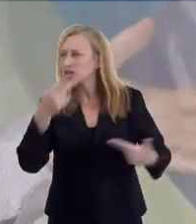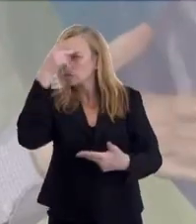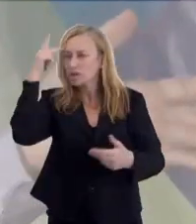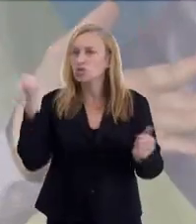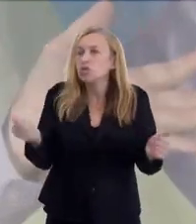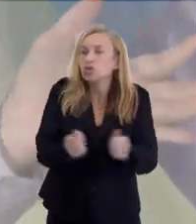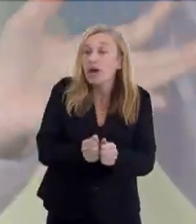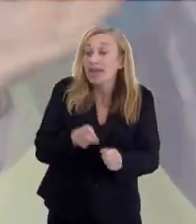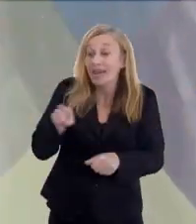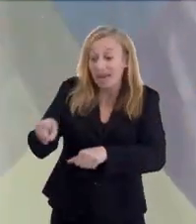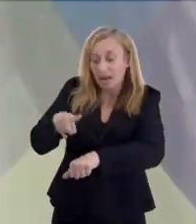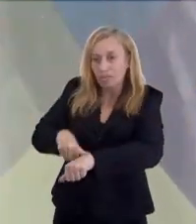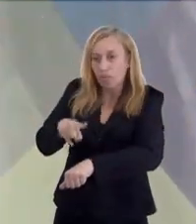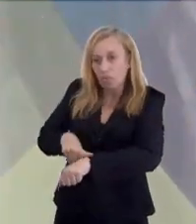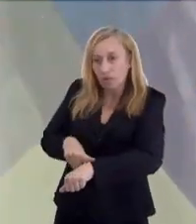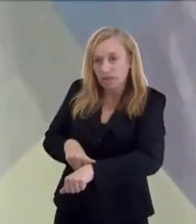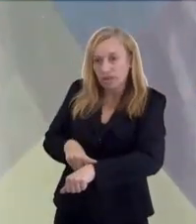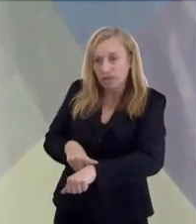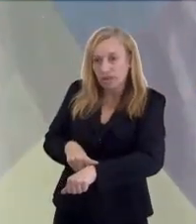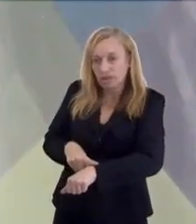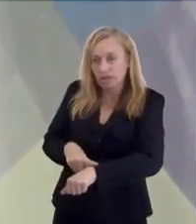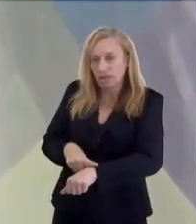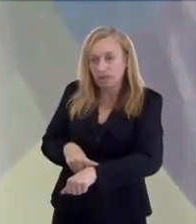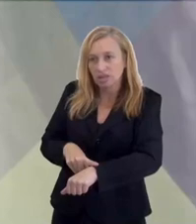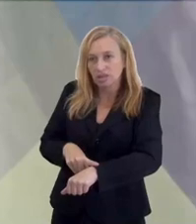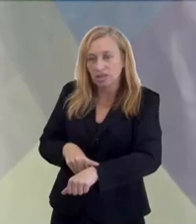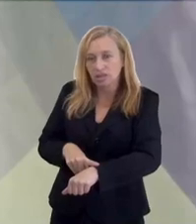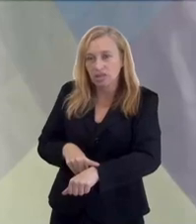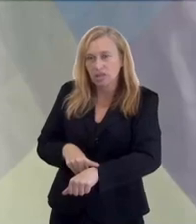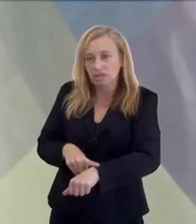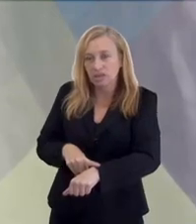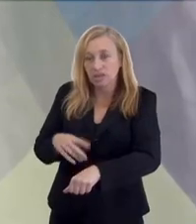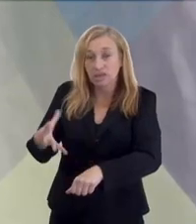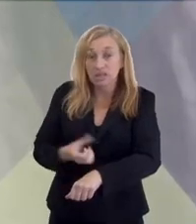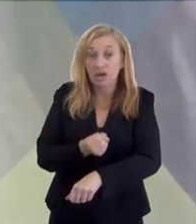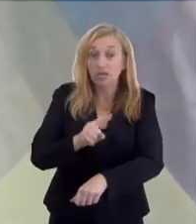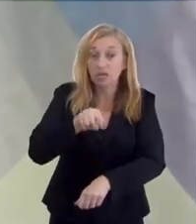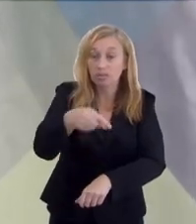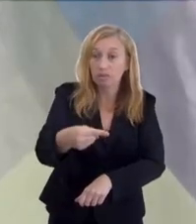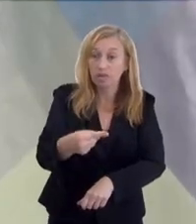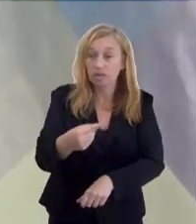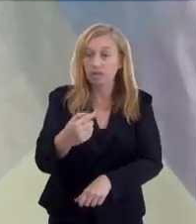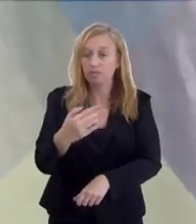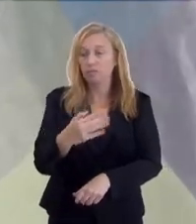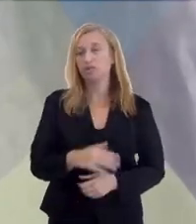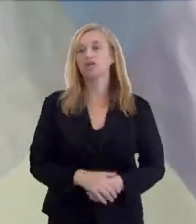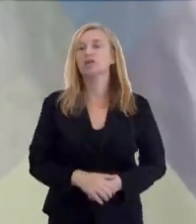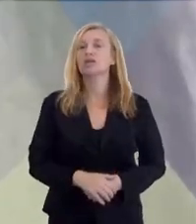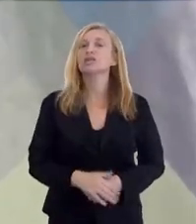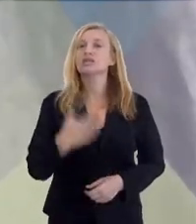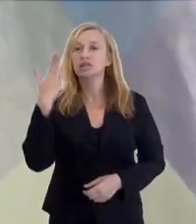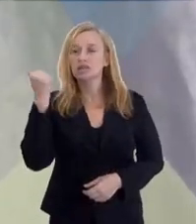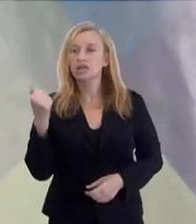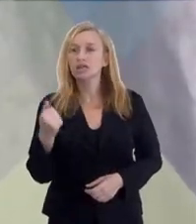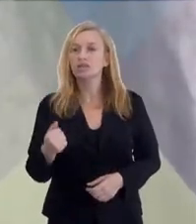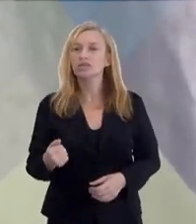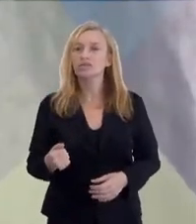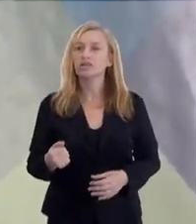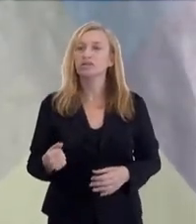cabeças juntos. Aquele momento de resgate coletivo vai ser resgatado lá na frente.